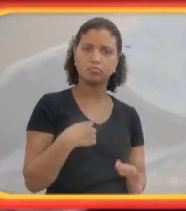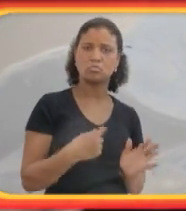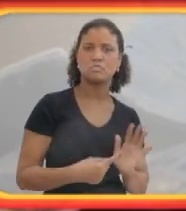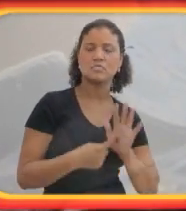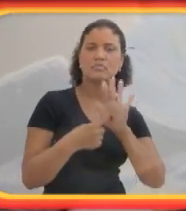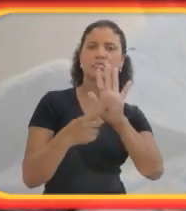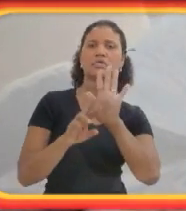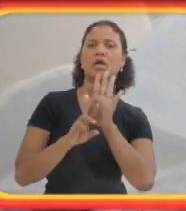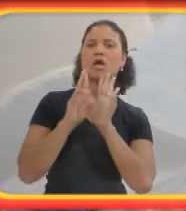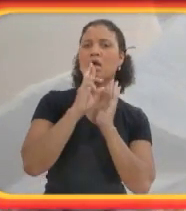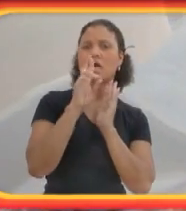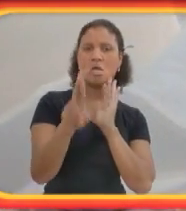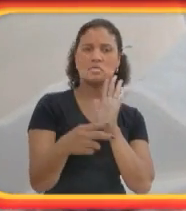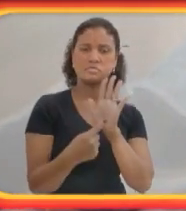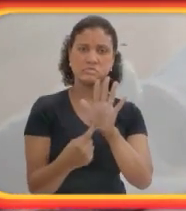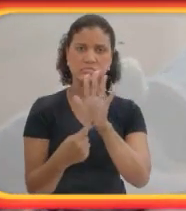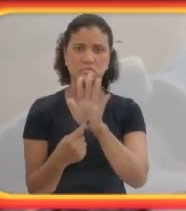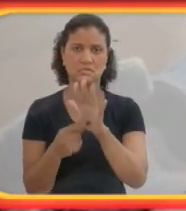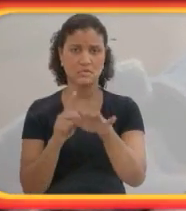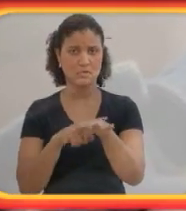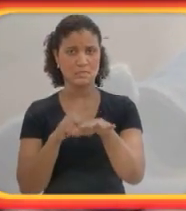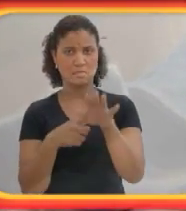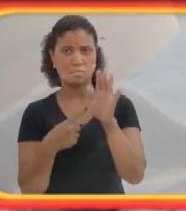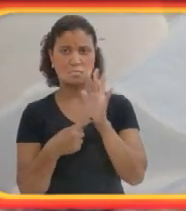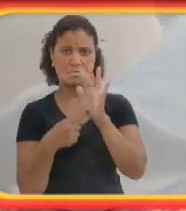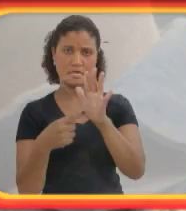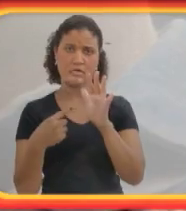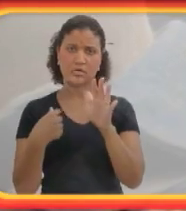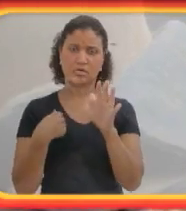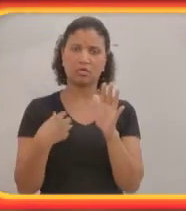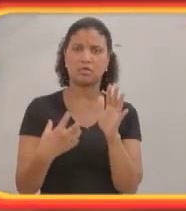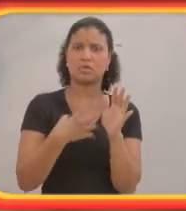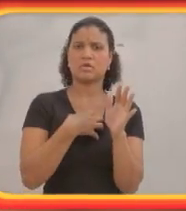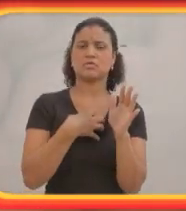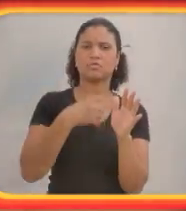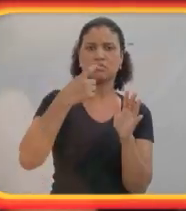fazer um autorretrato. Eu acabei mostrando isso como resultado.